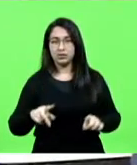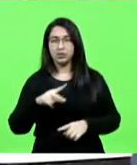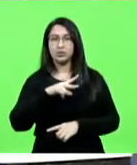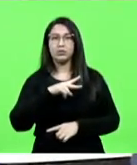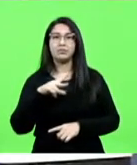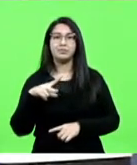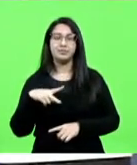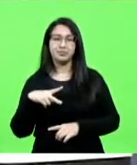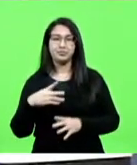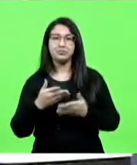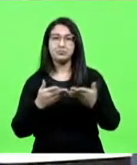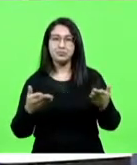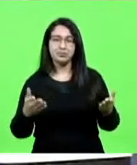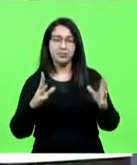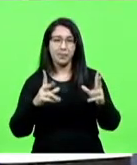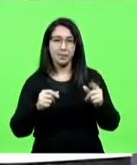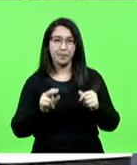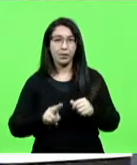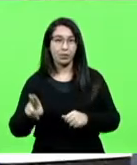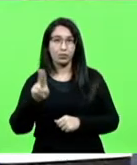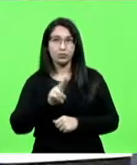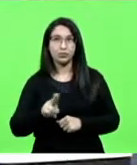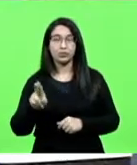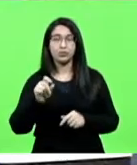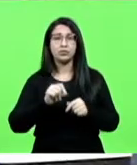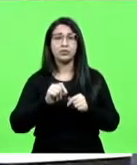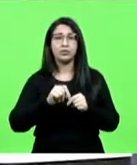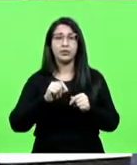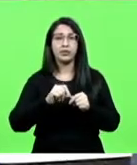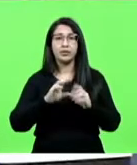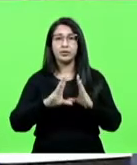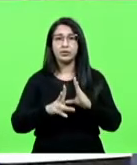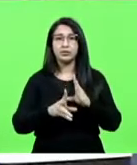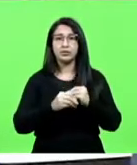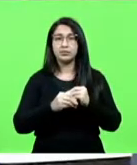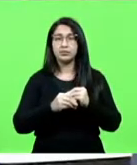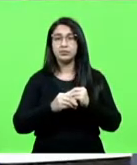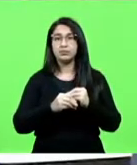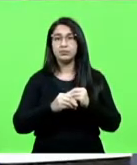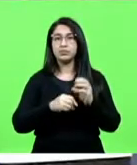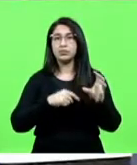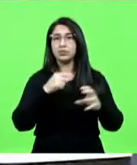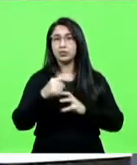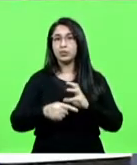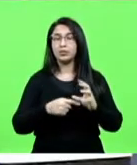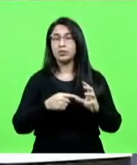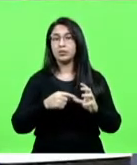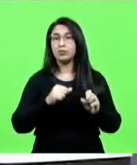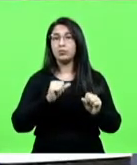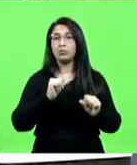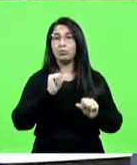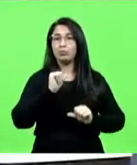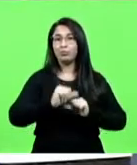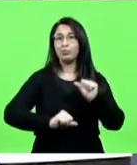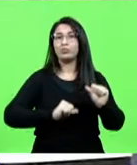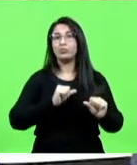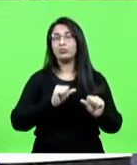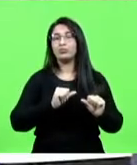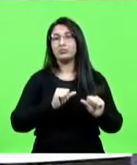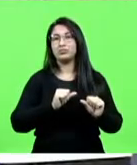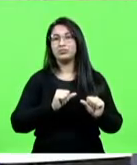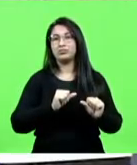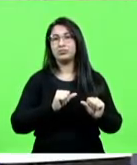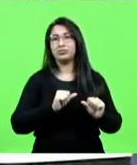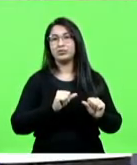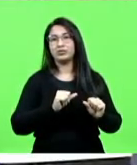manifestações, e foi feito um substitutivo global que inverteu aquilo que se destinava ao